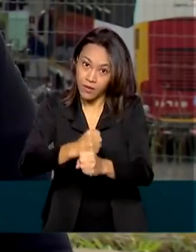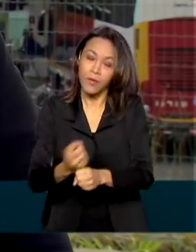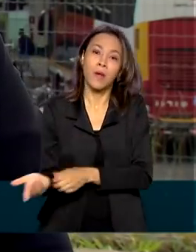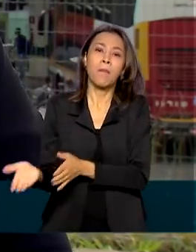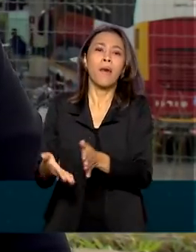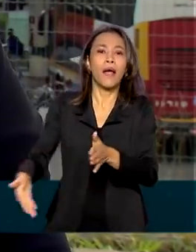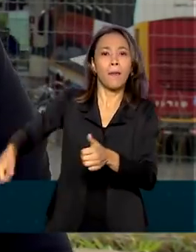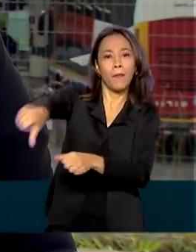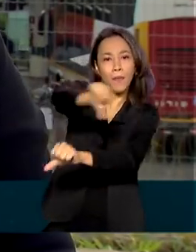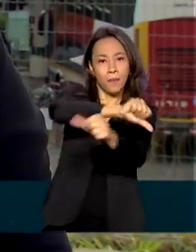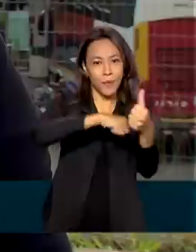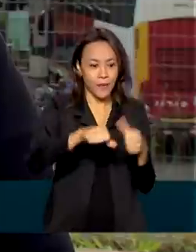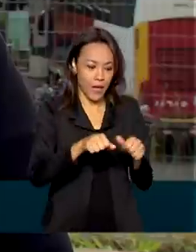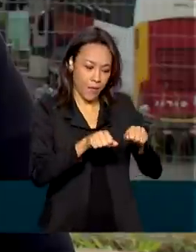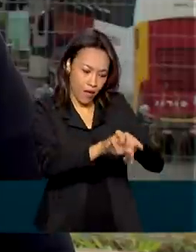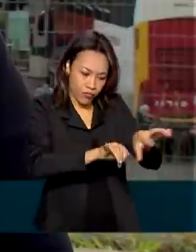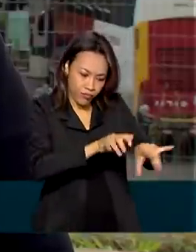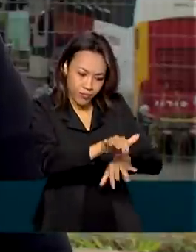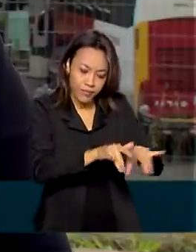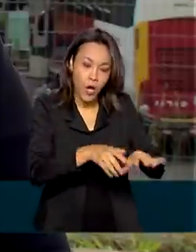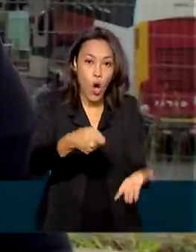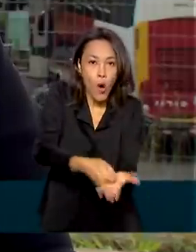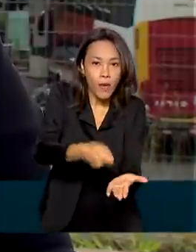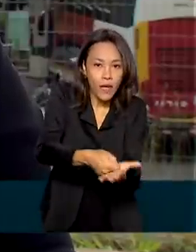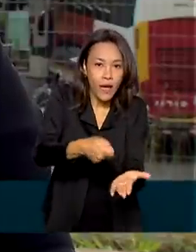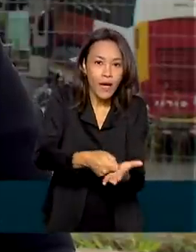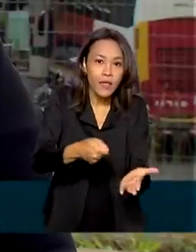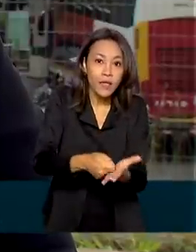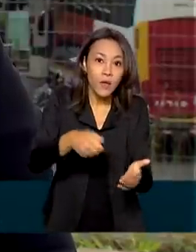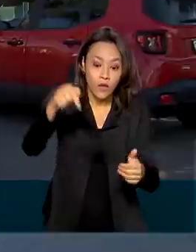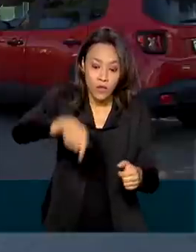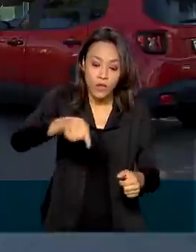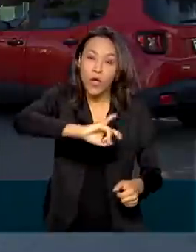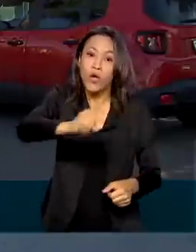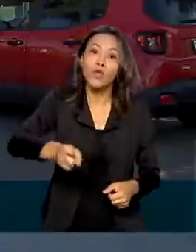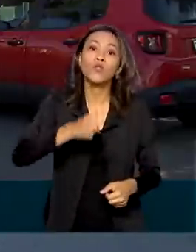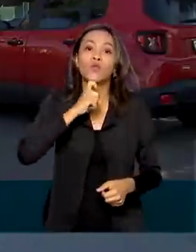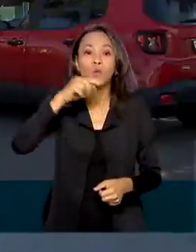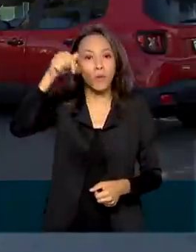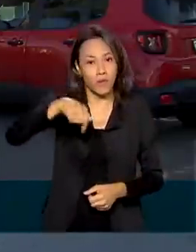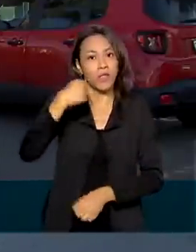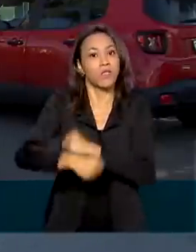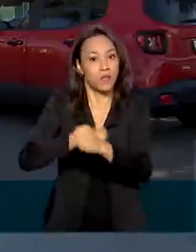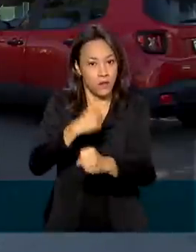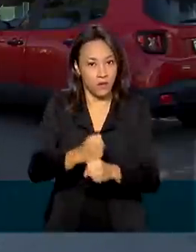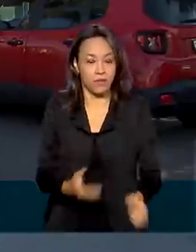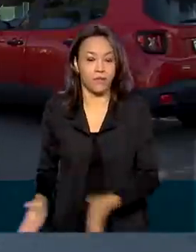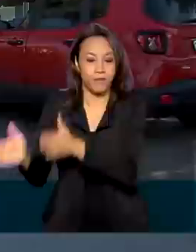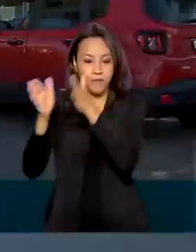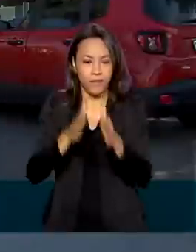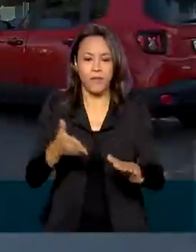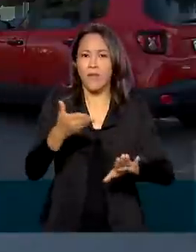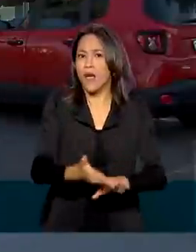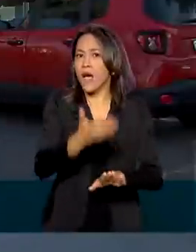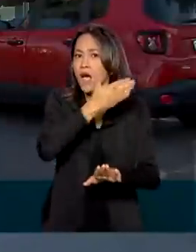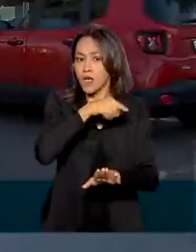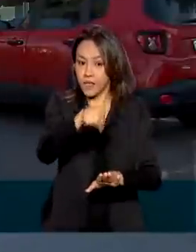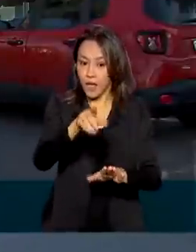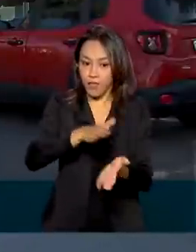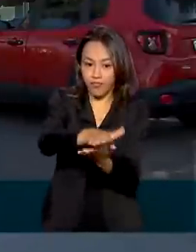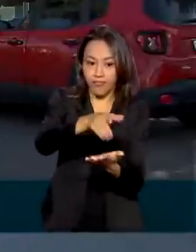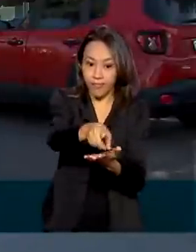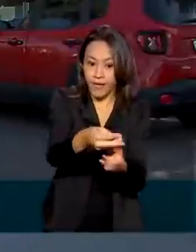digital desse documento só será obrigatória a partir de julho desse ano. A carteira do idoso deixou de ser emitida pelo Centro de